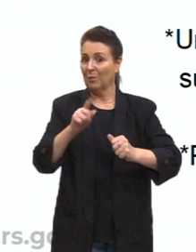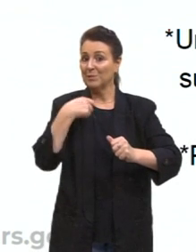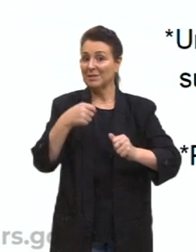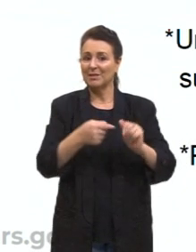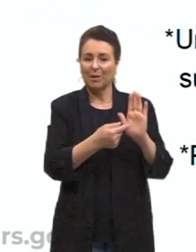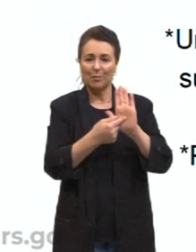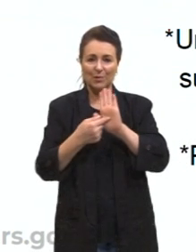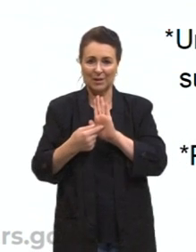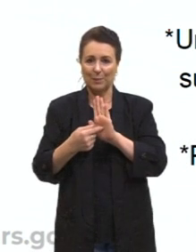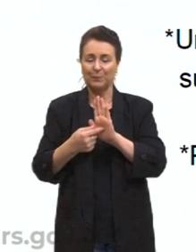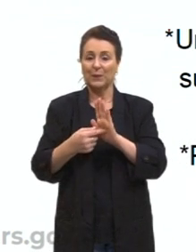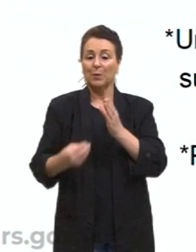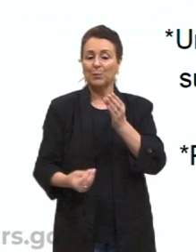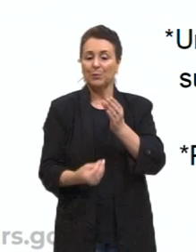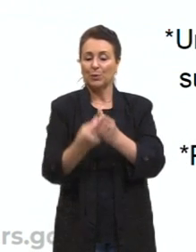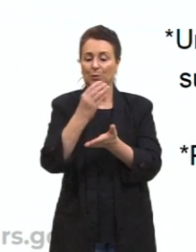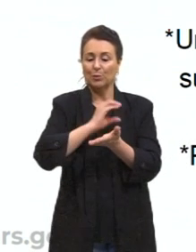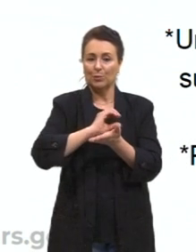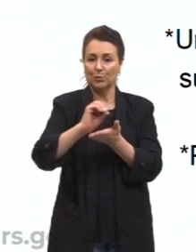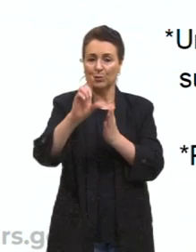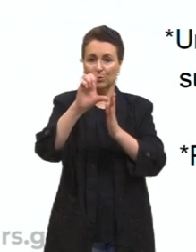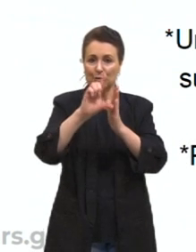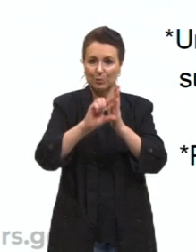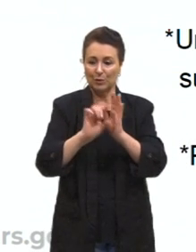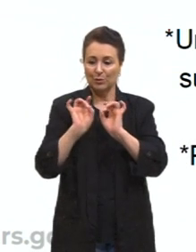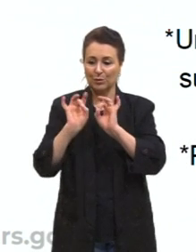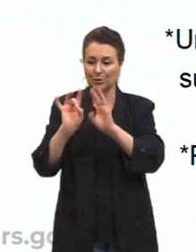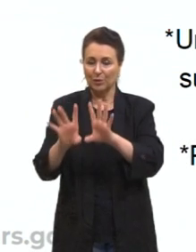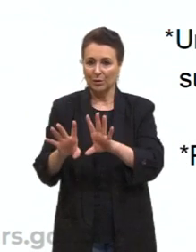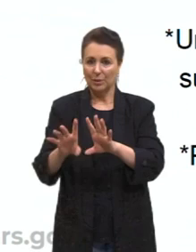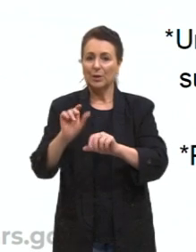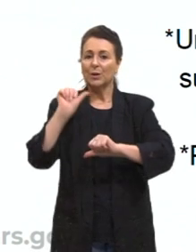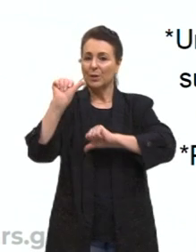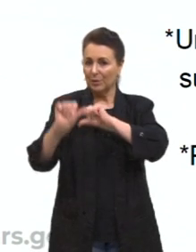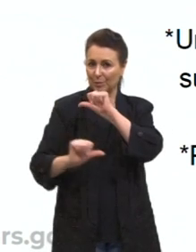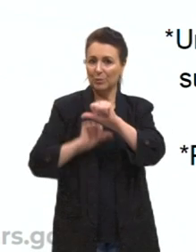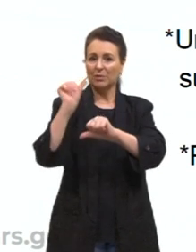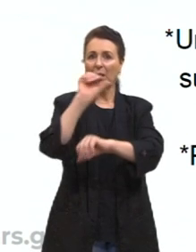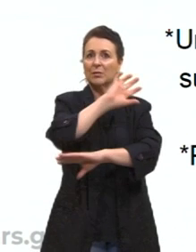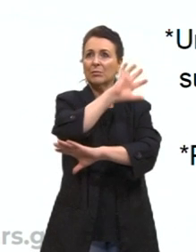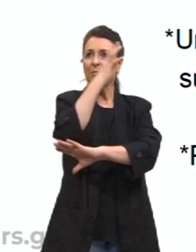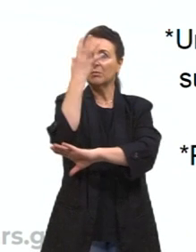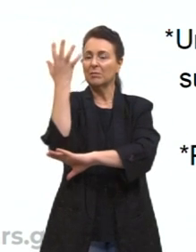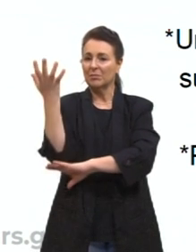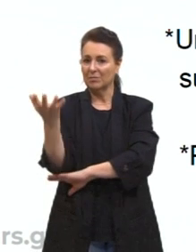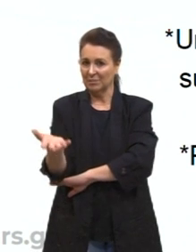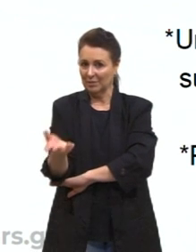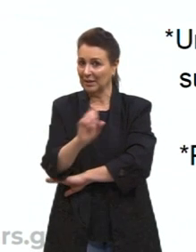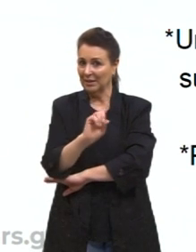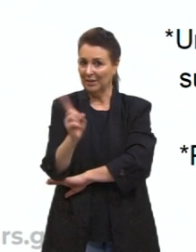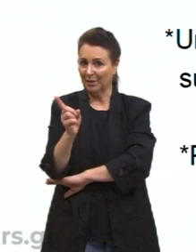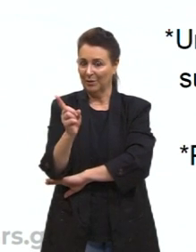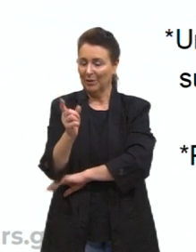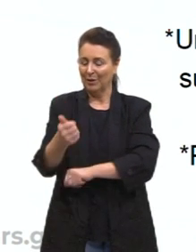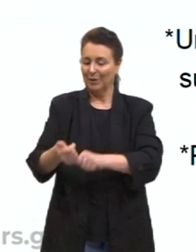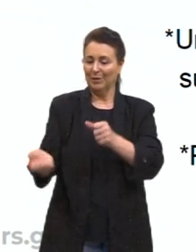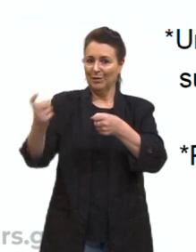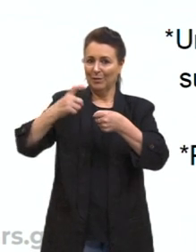só, produtos orgânicos, redução do desperdício e reverter a devastação. Então, é possível nós fazer alguns